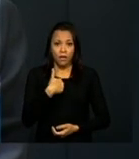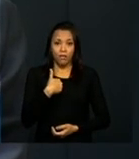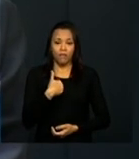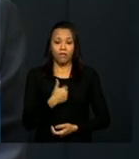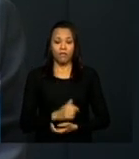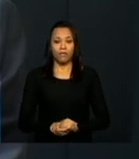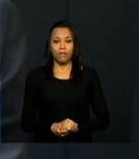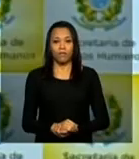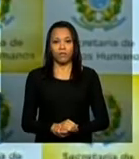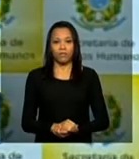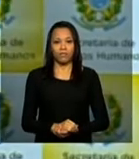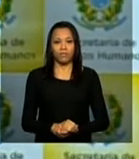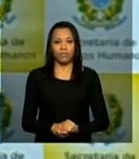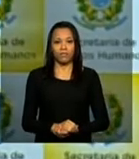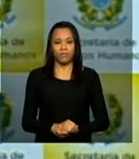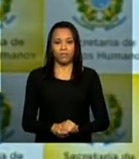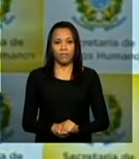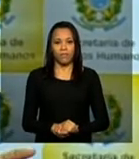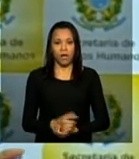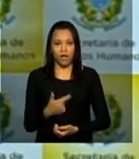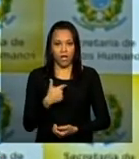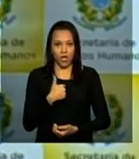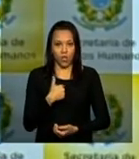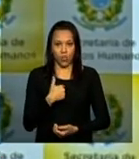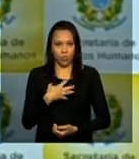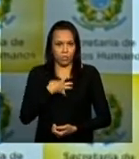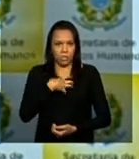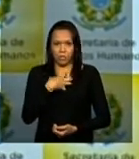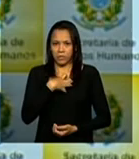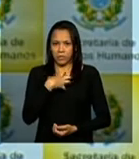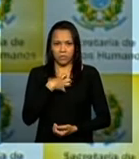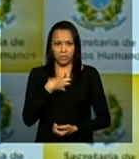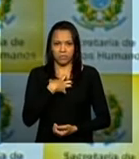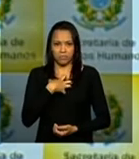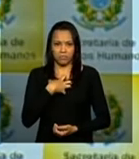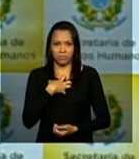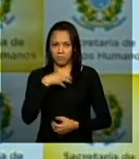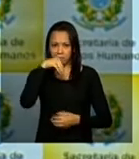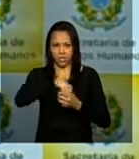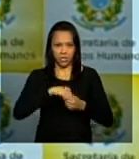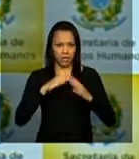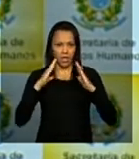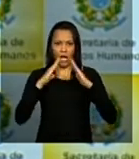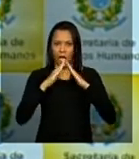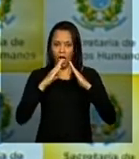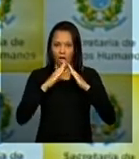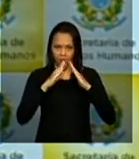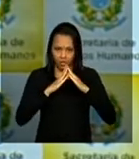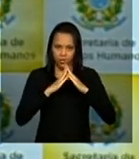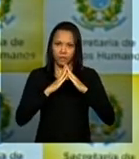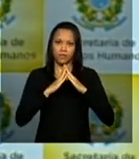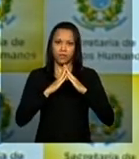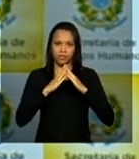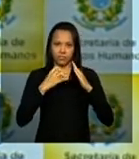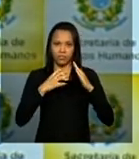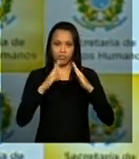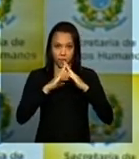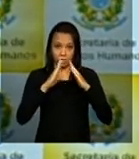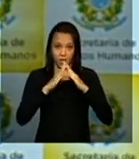não sou vivi diretamente na minha casa a resistência a ditadura militar